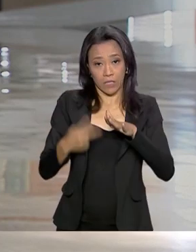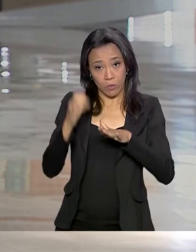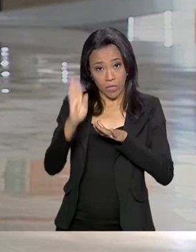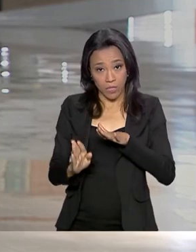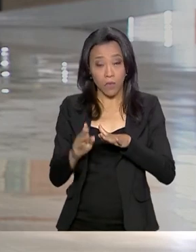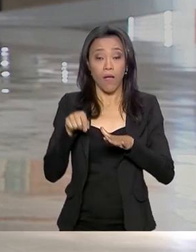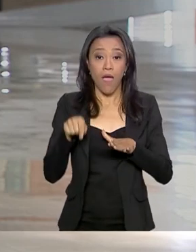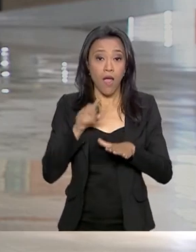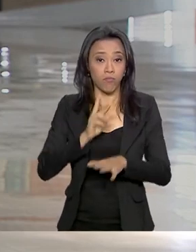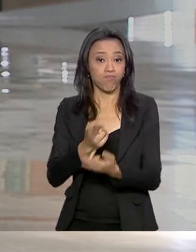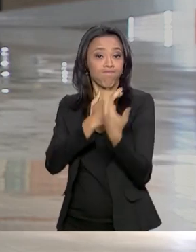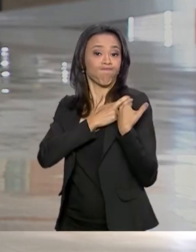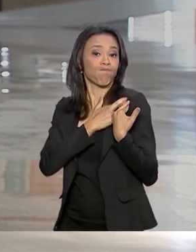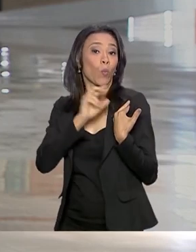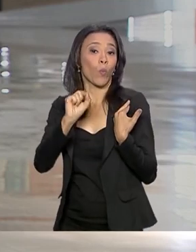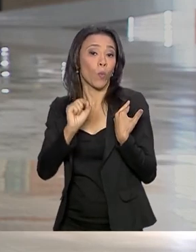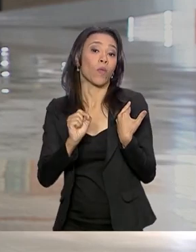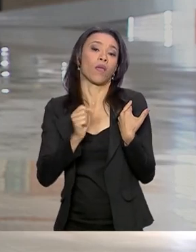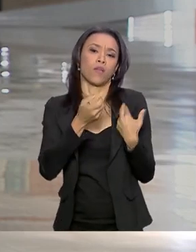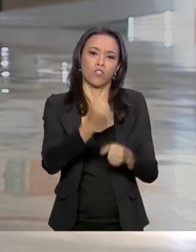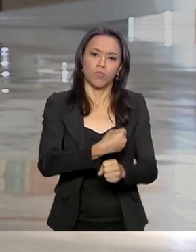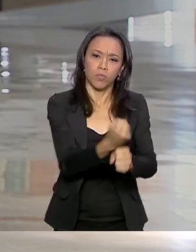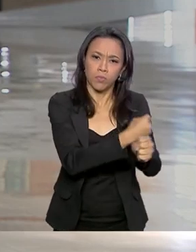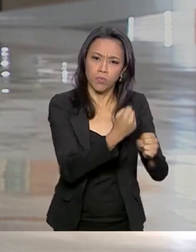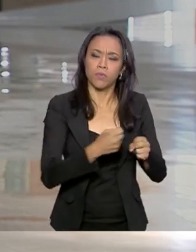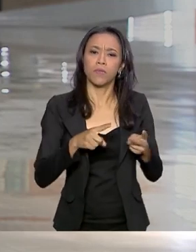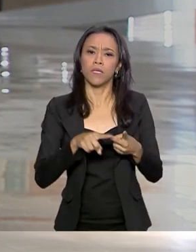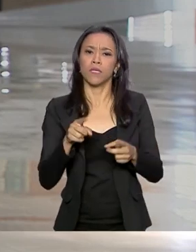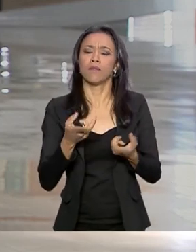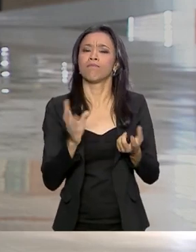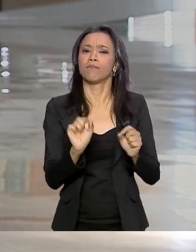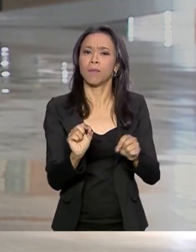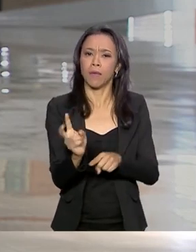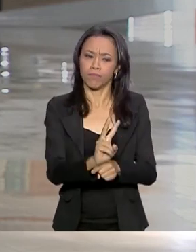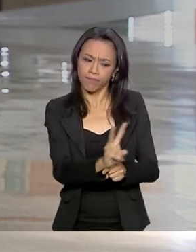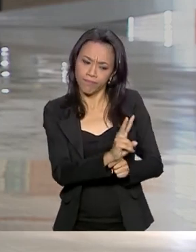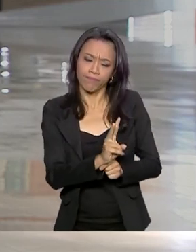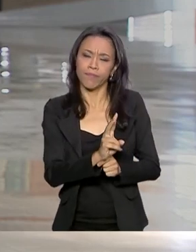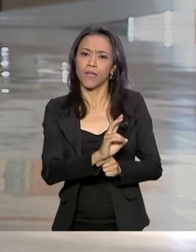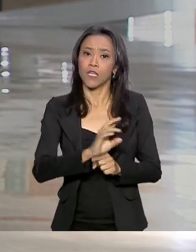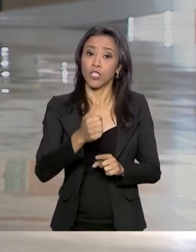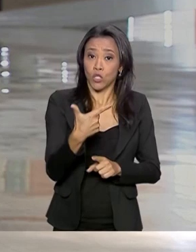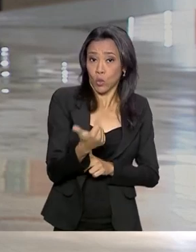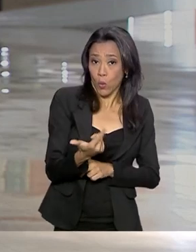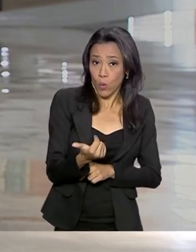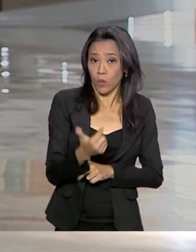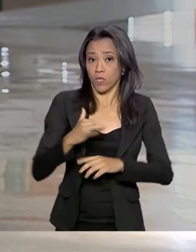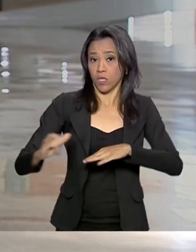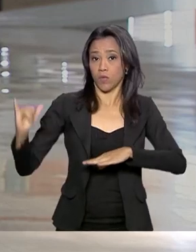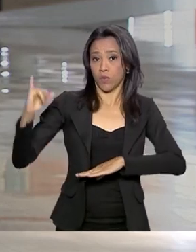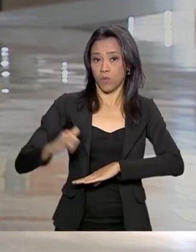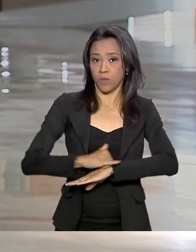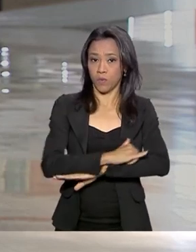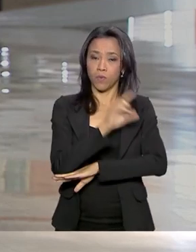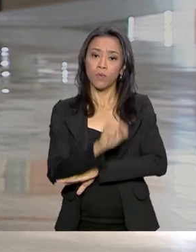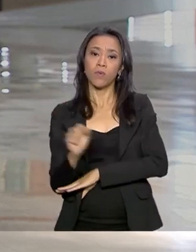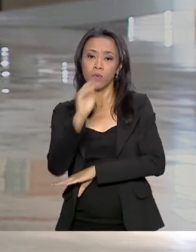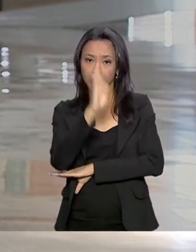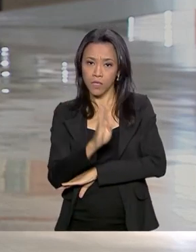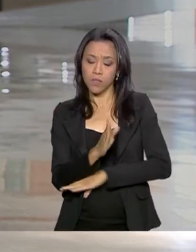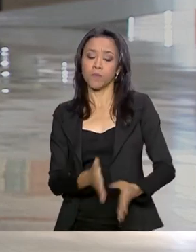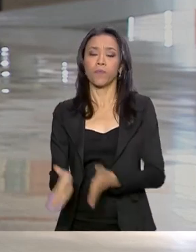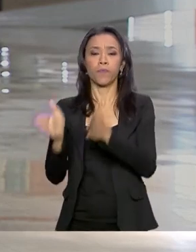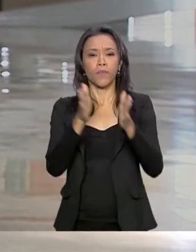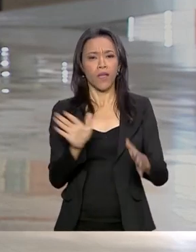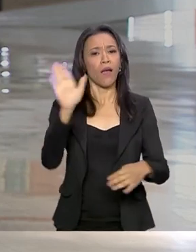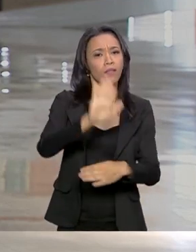investir na ampliação e manutenção de 12 aeroportos brasileiros. E hoje à tarde, como você disse, numa outra cerimônia também aqui no